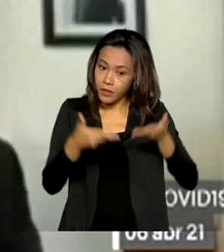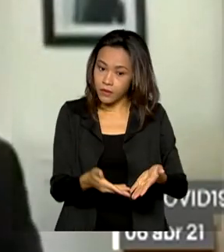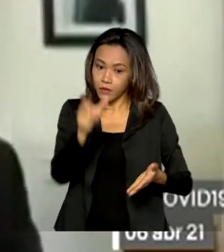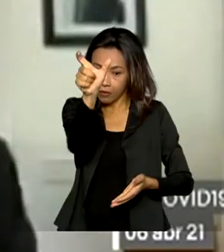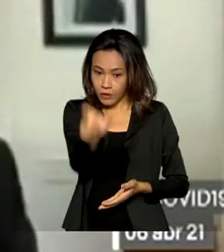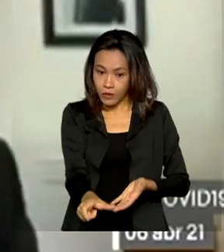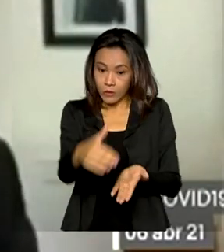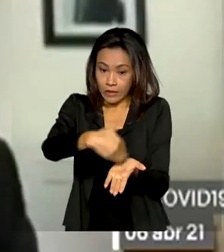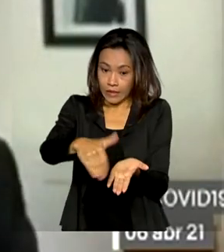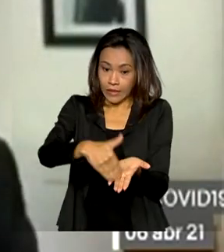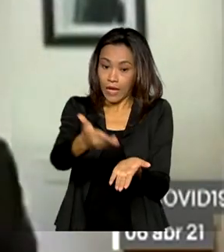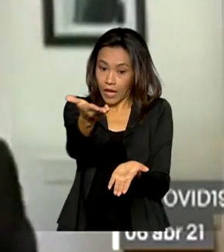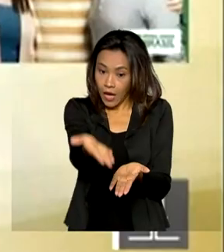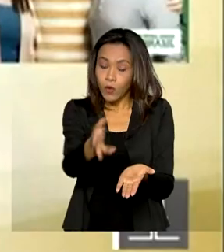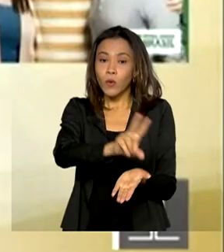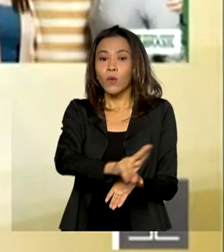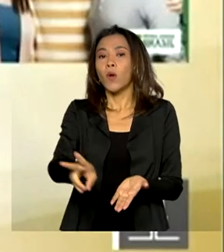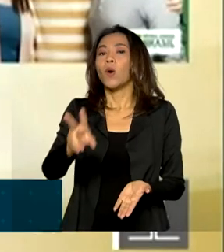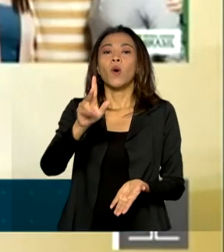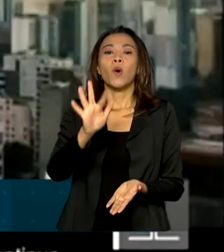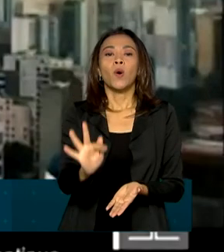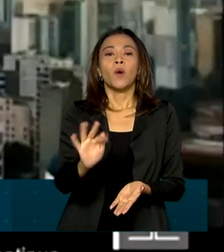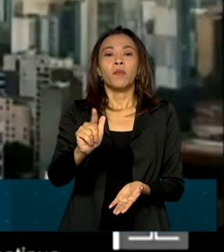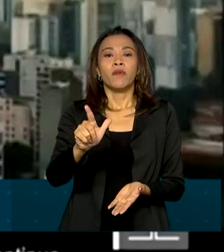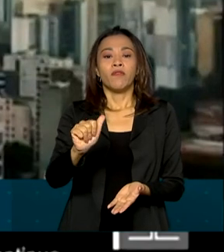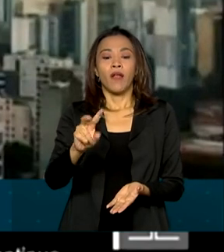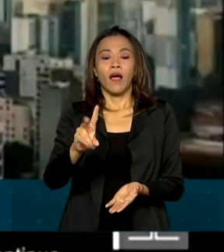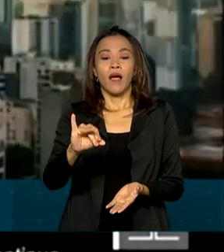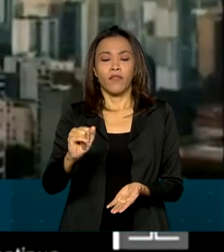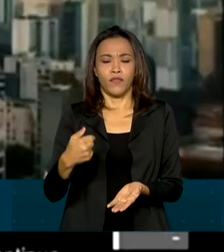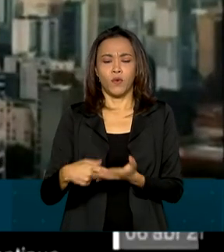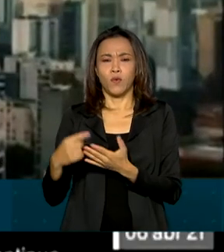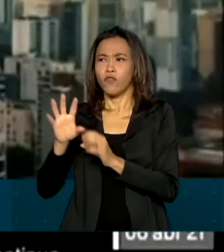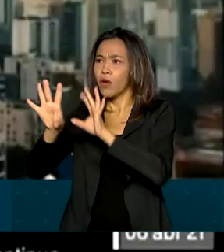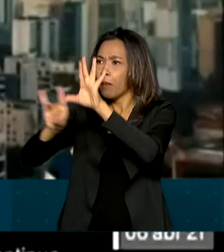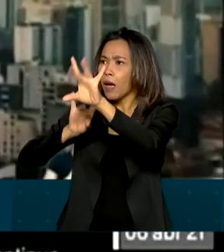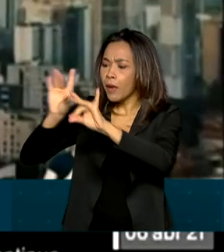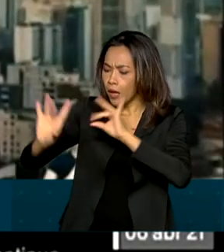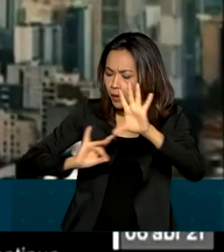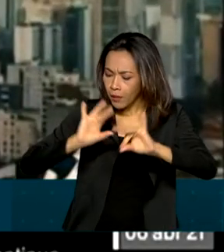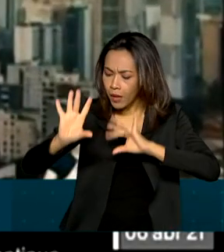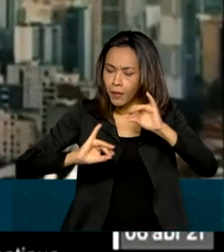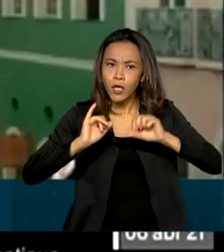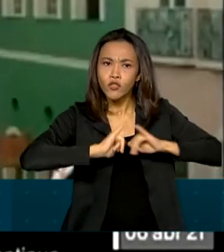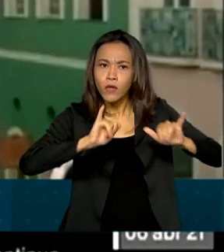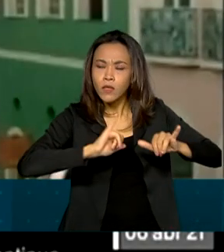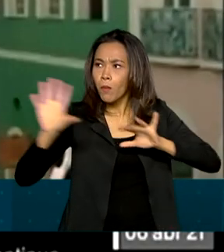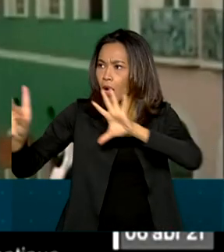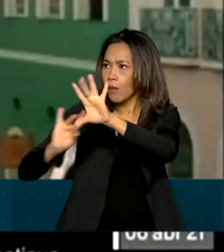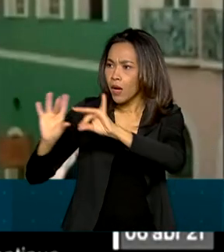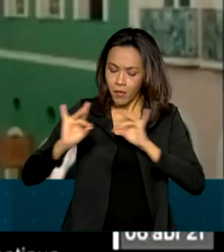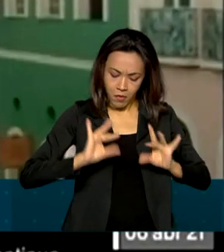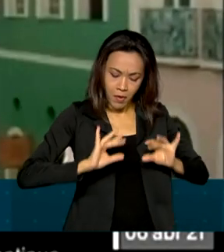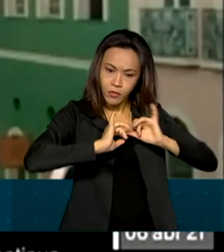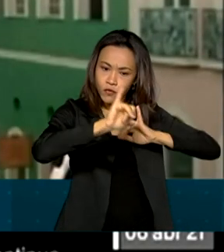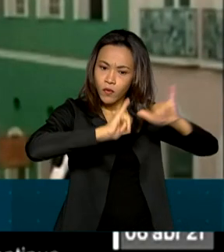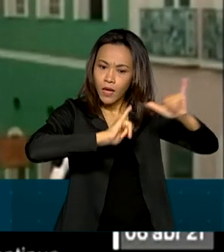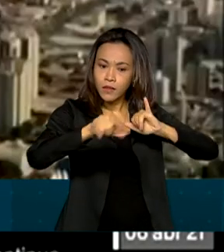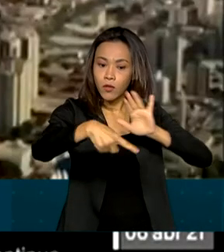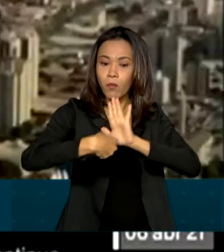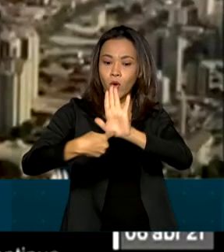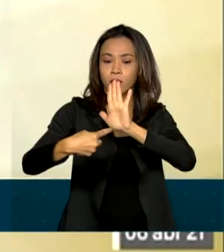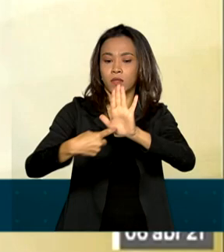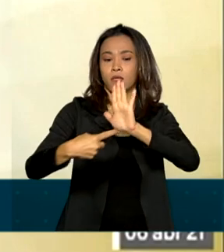apresentou as peças publicitárias do governo criadas desde o começo da pandemia, em fevereiro de 2020, até